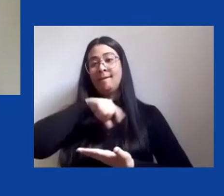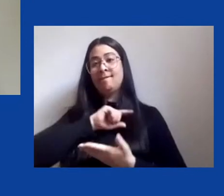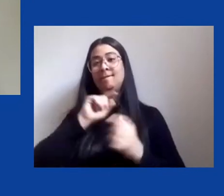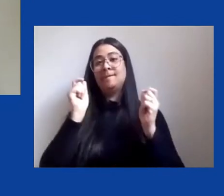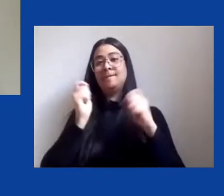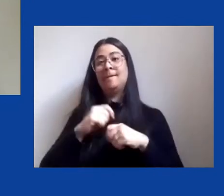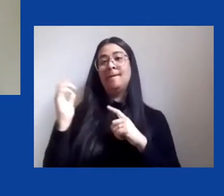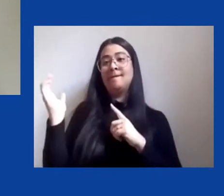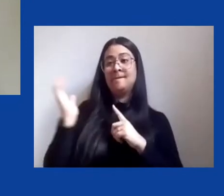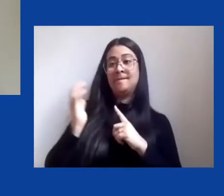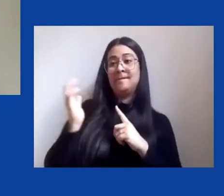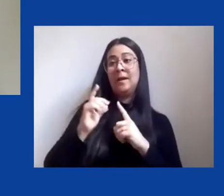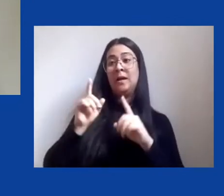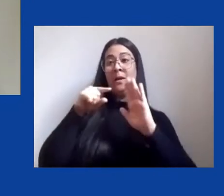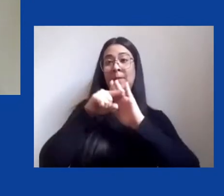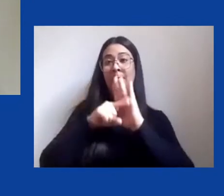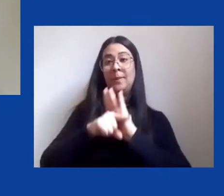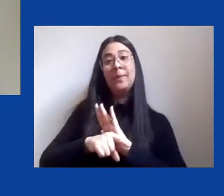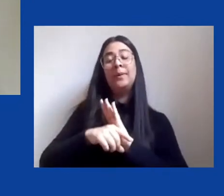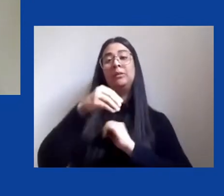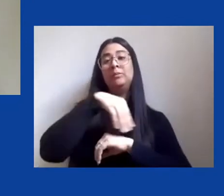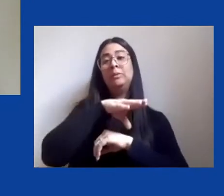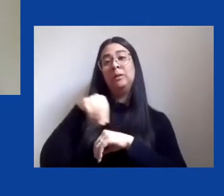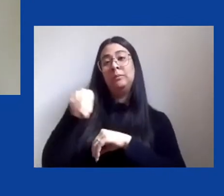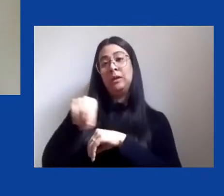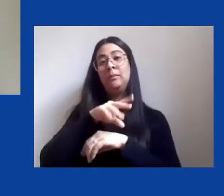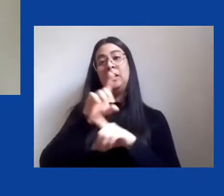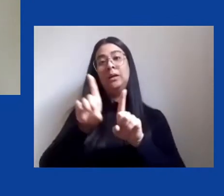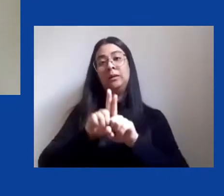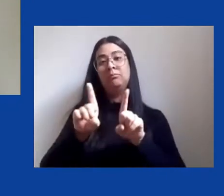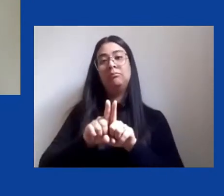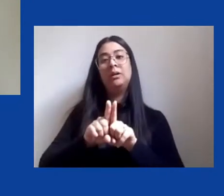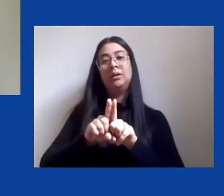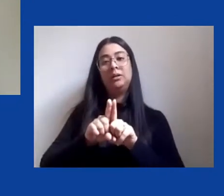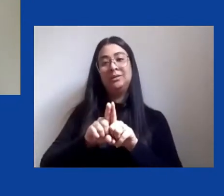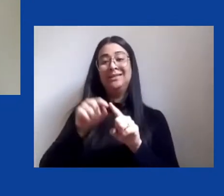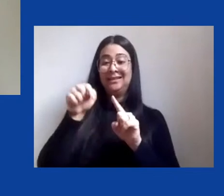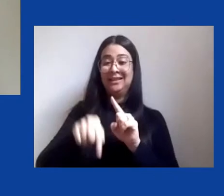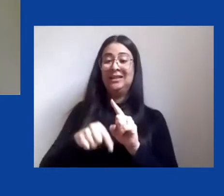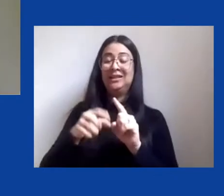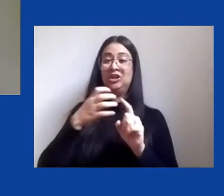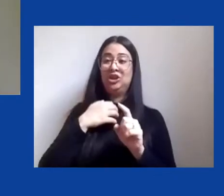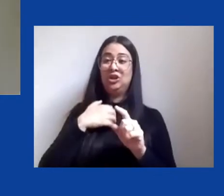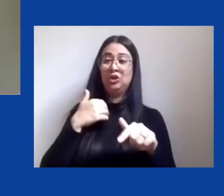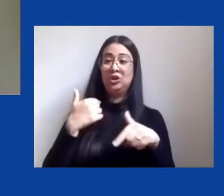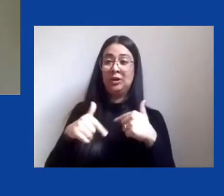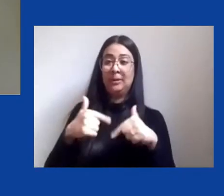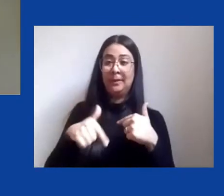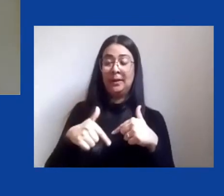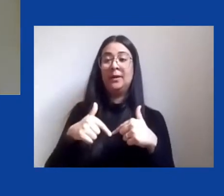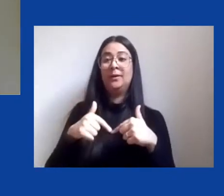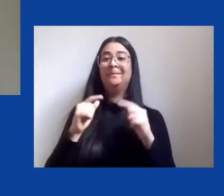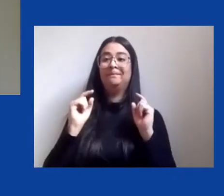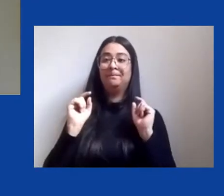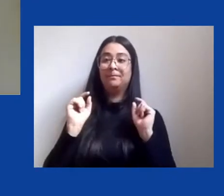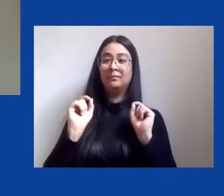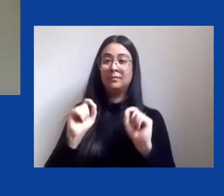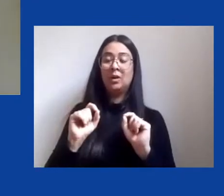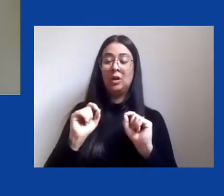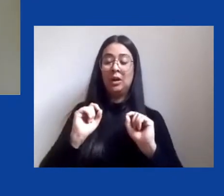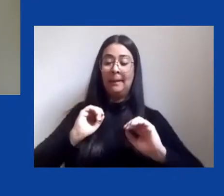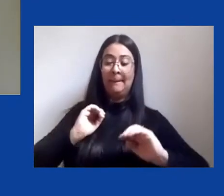e que constituem as vítimas de primeira hora dessa configuração, visando a construção de horizontes